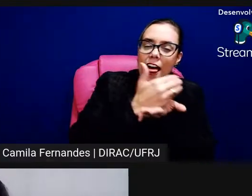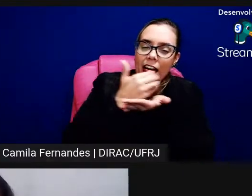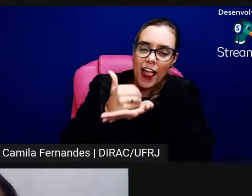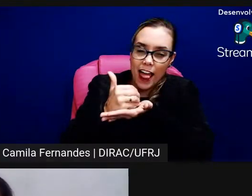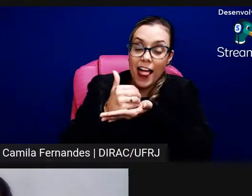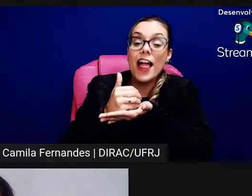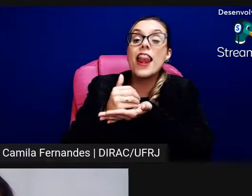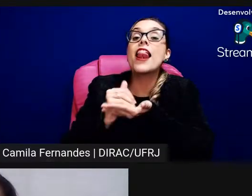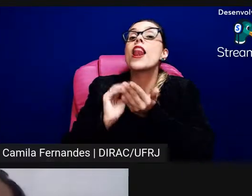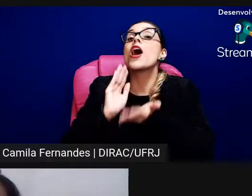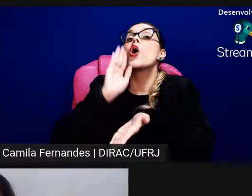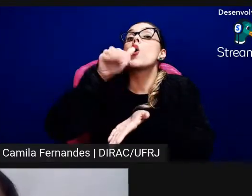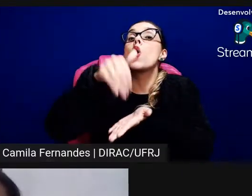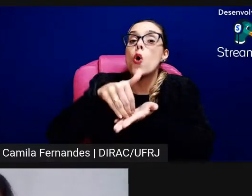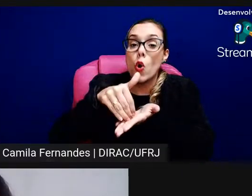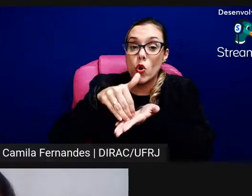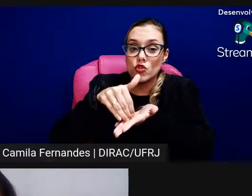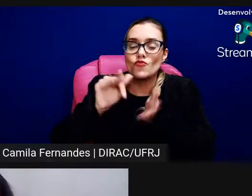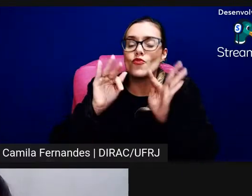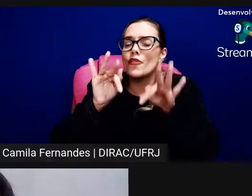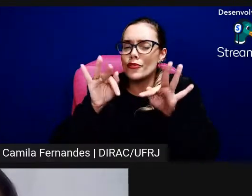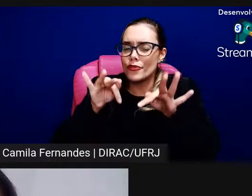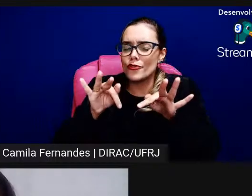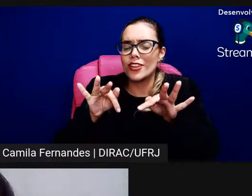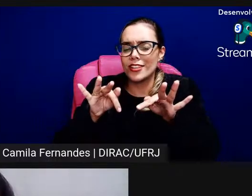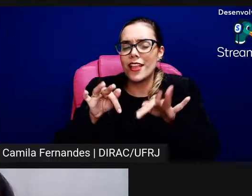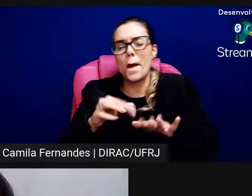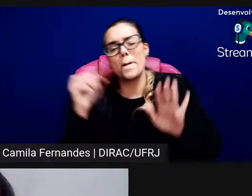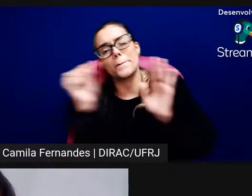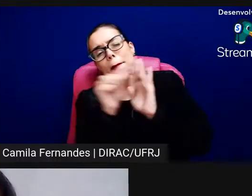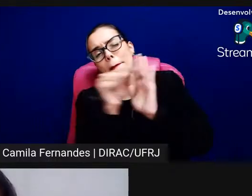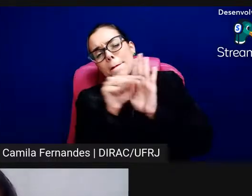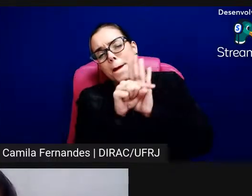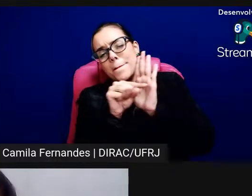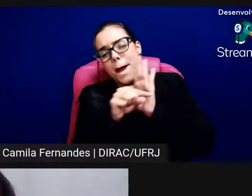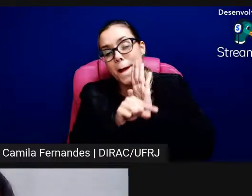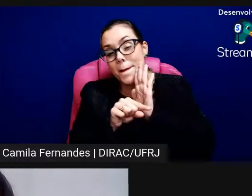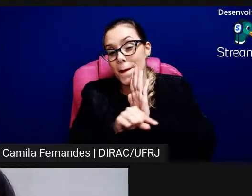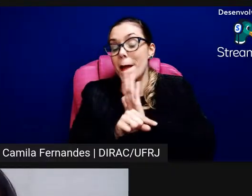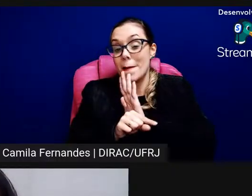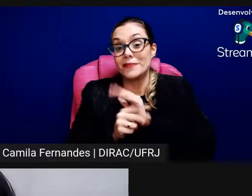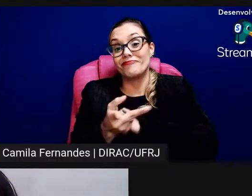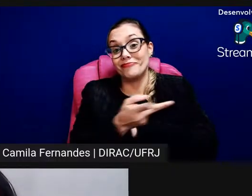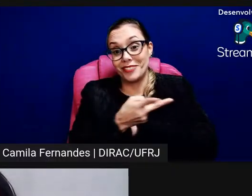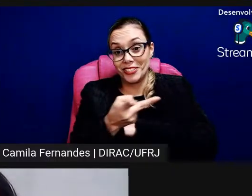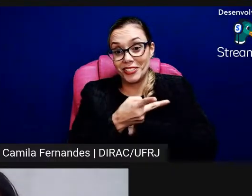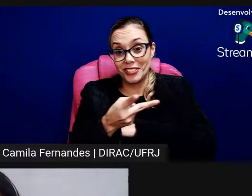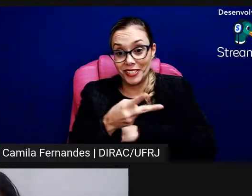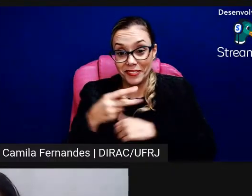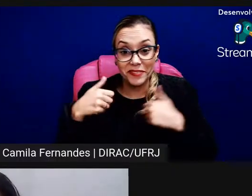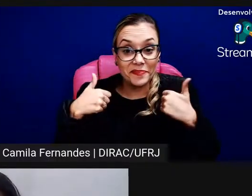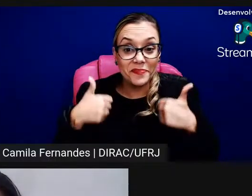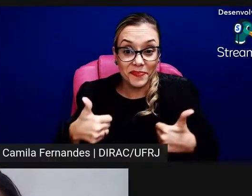perguntas e mais discussões de debates sobre essa questão dessa mediação e tudo mais.